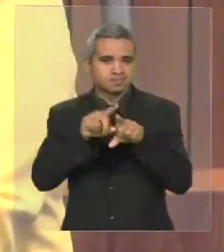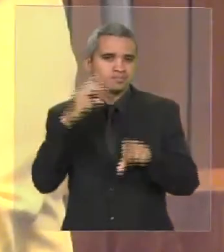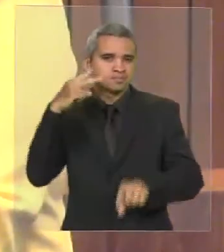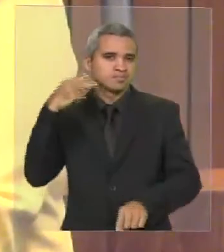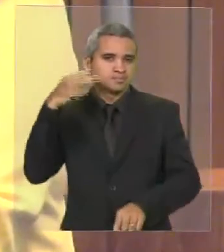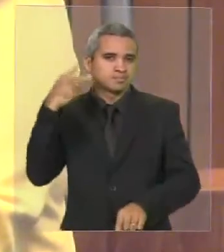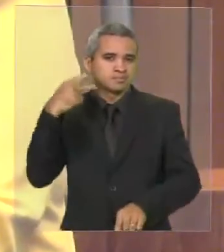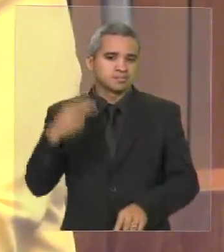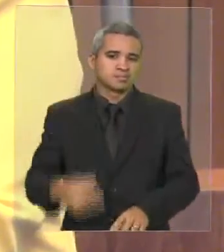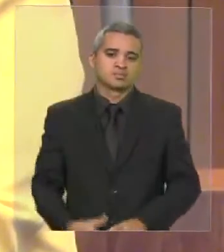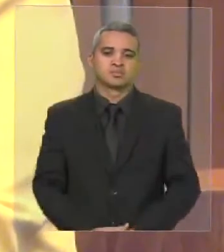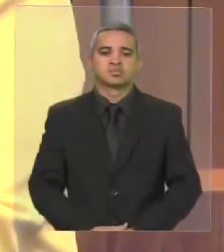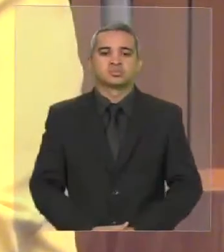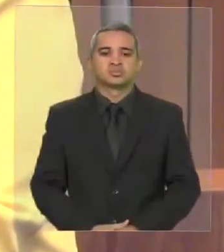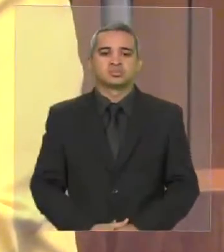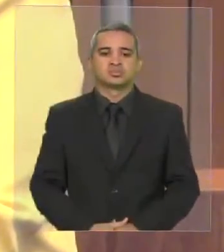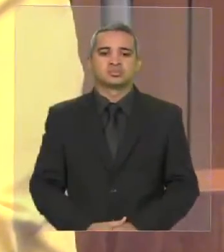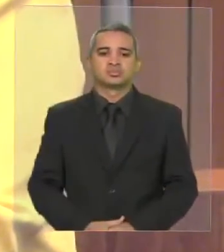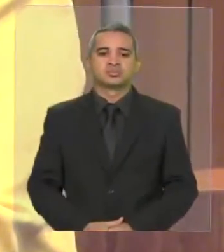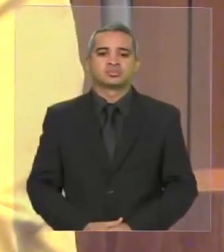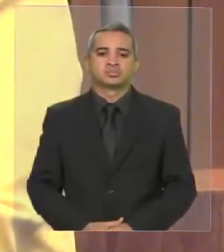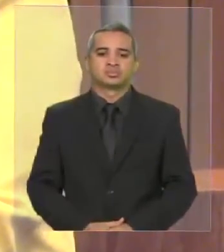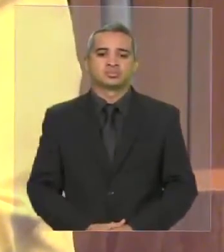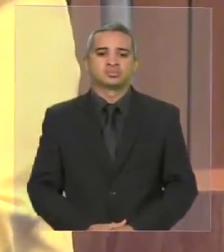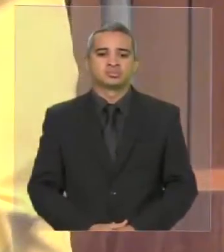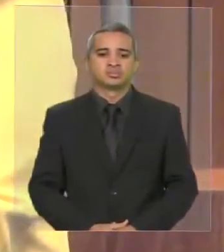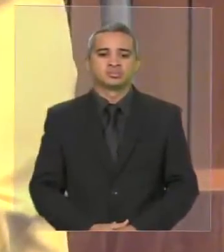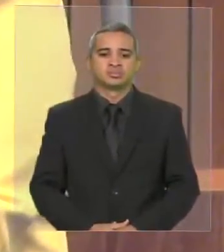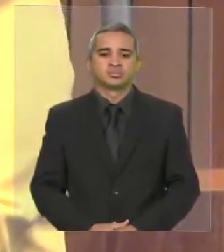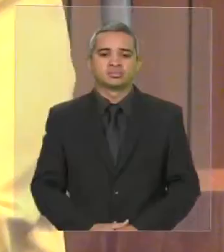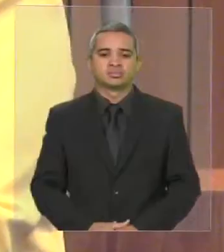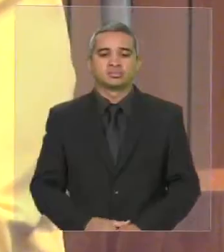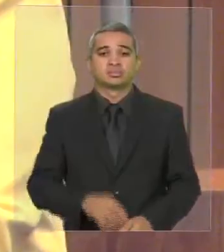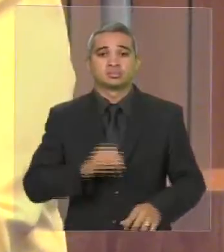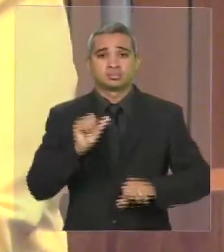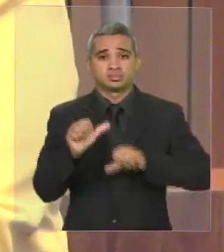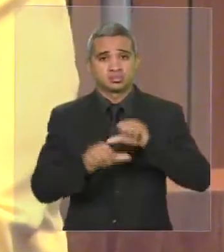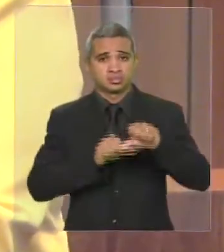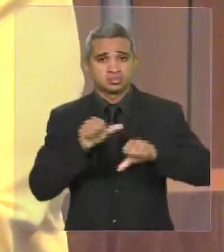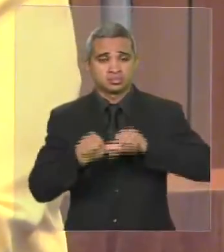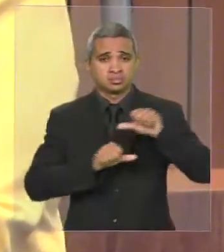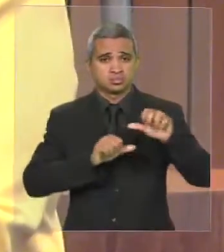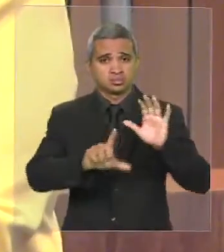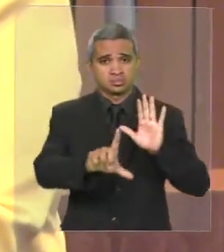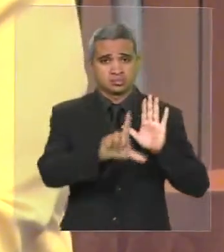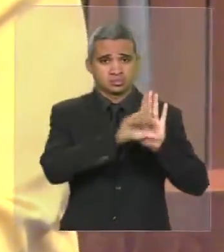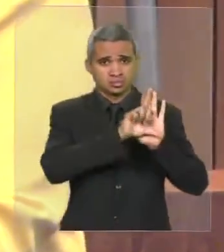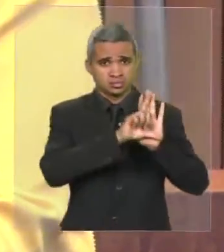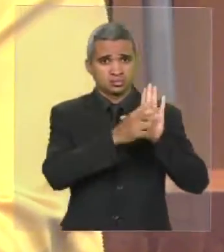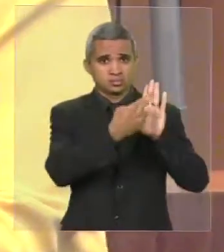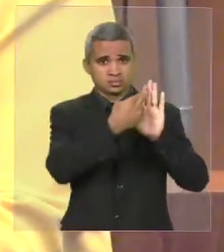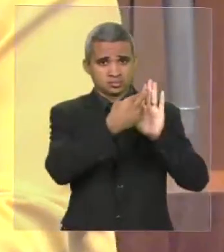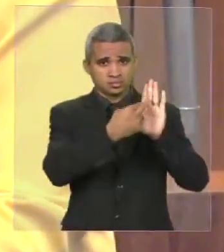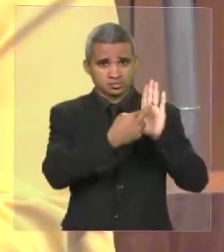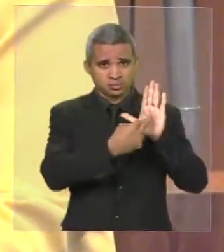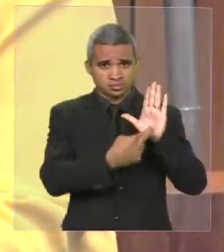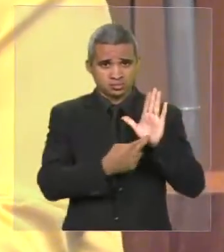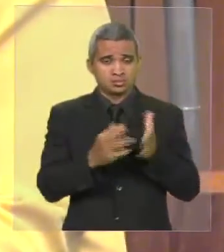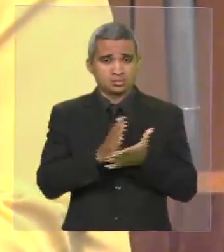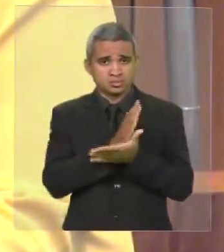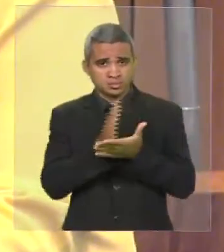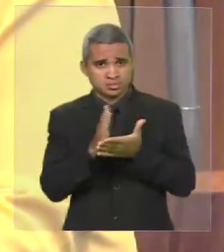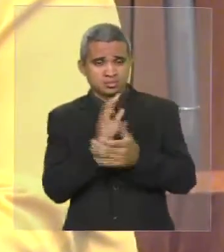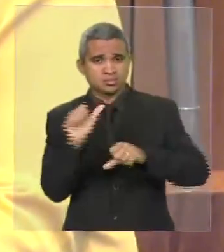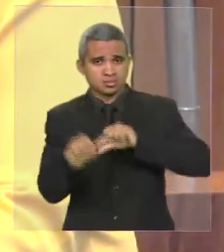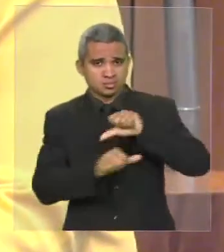Com a mudança da lei eleitoral, as regras, algumas mudaram,